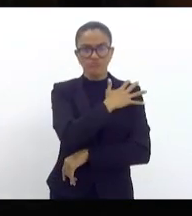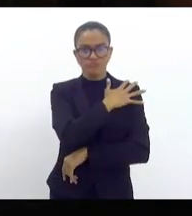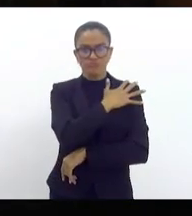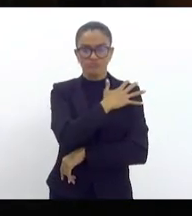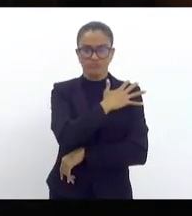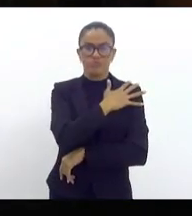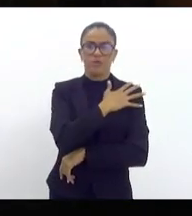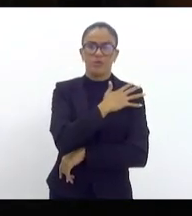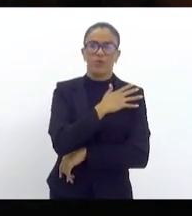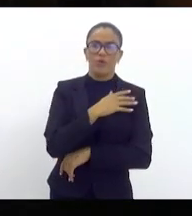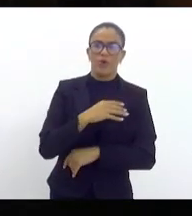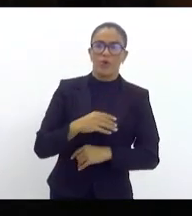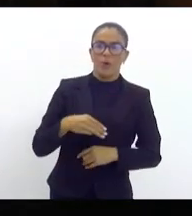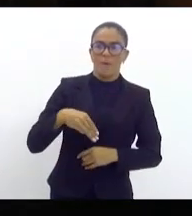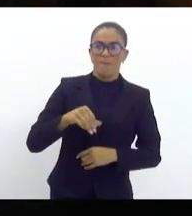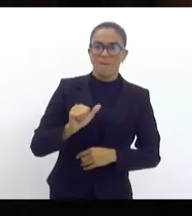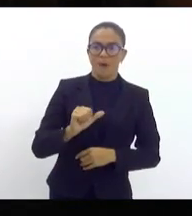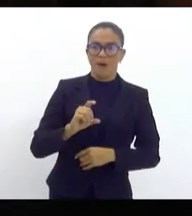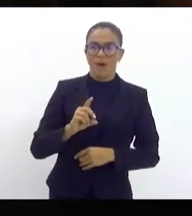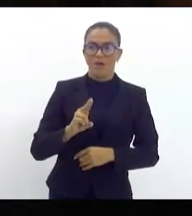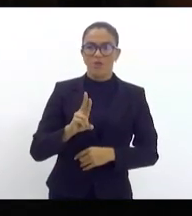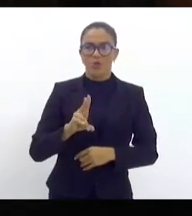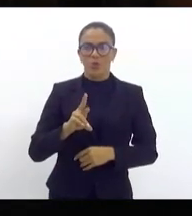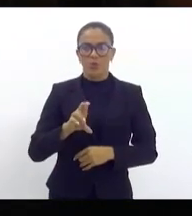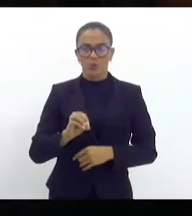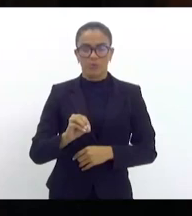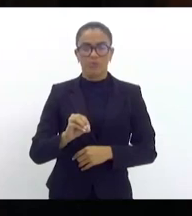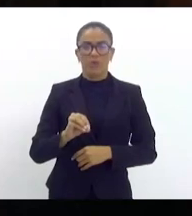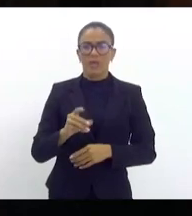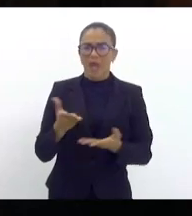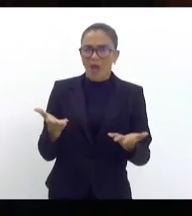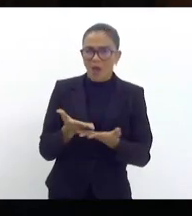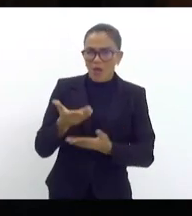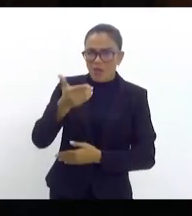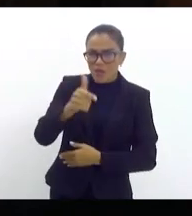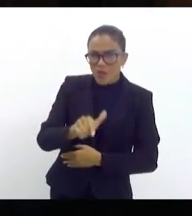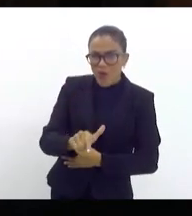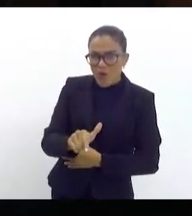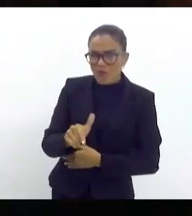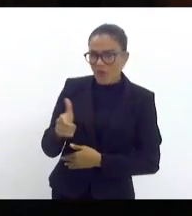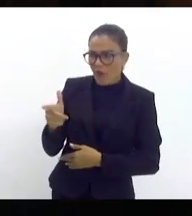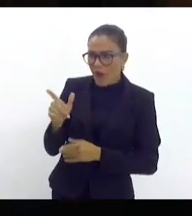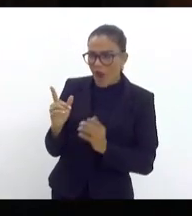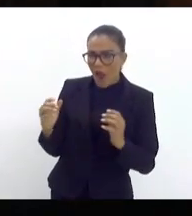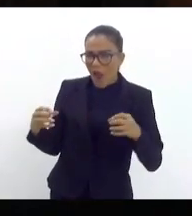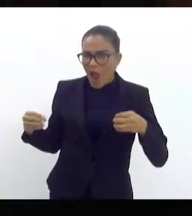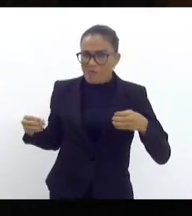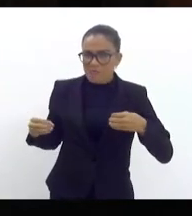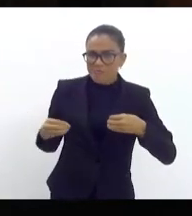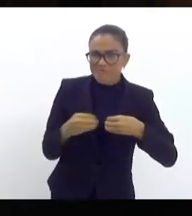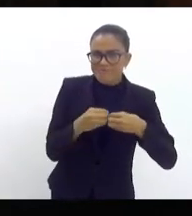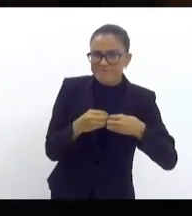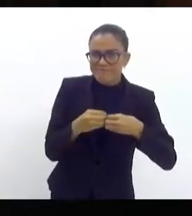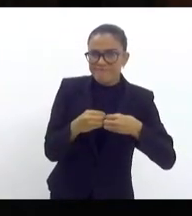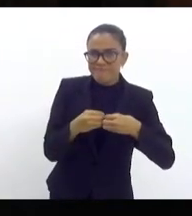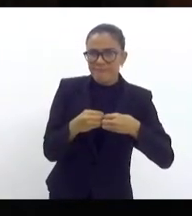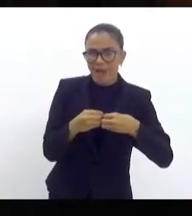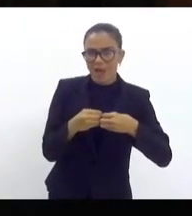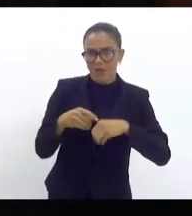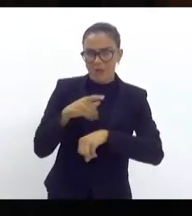agora a gente vê com a volta do Lula a reaproximação com esse país vizinho, contra todas as